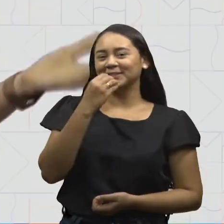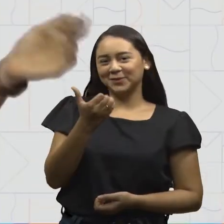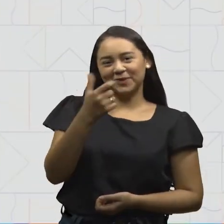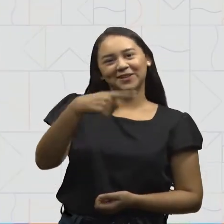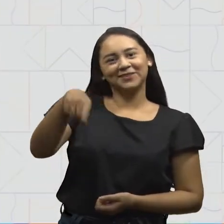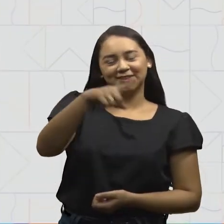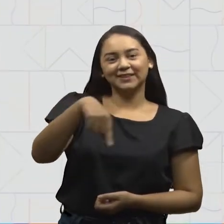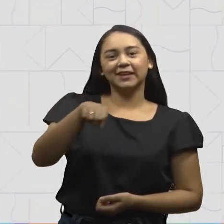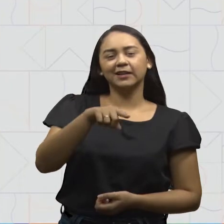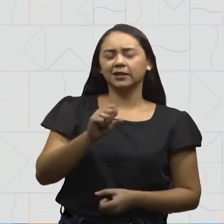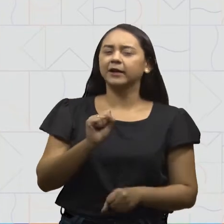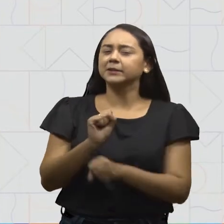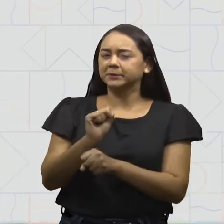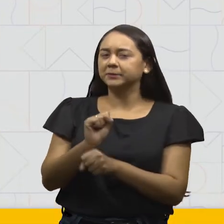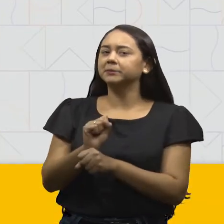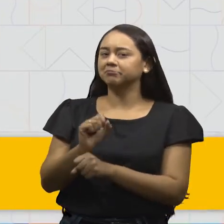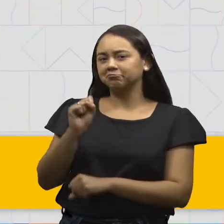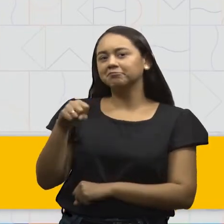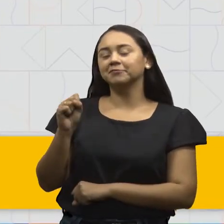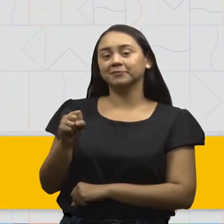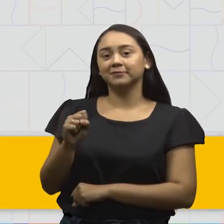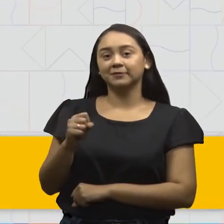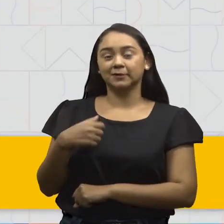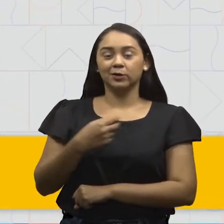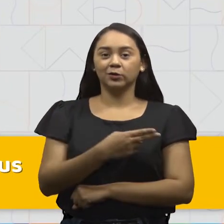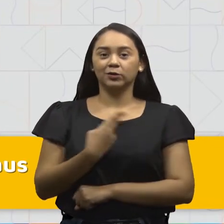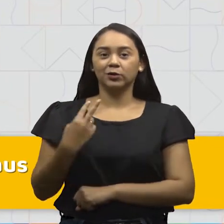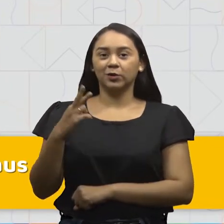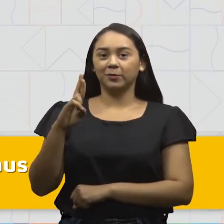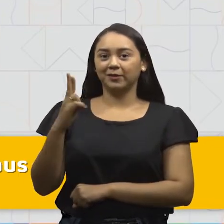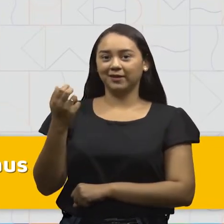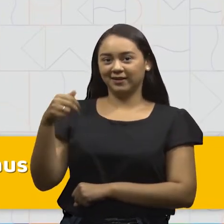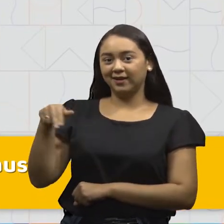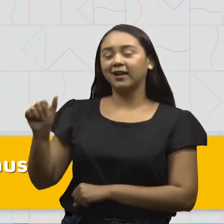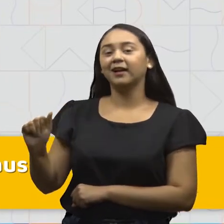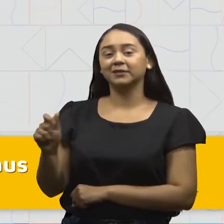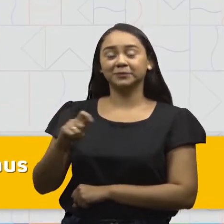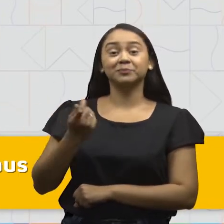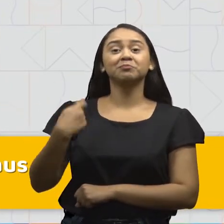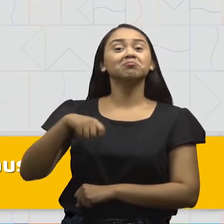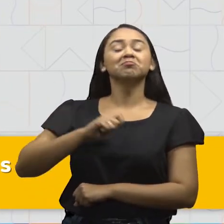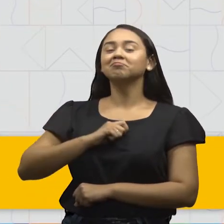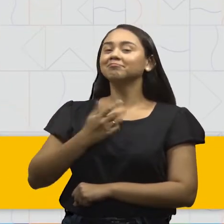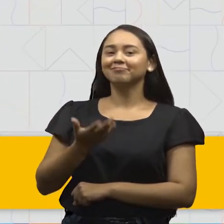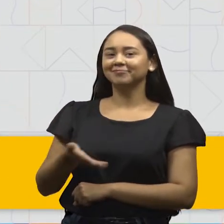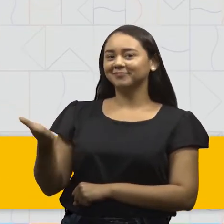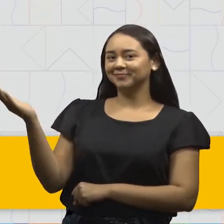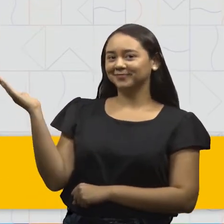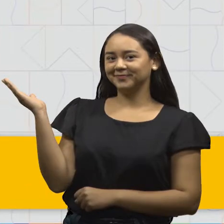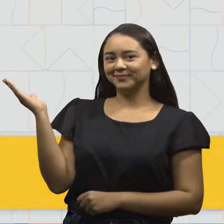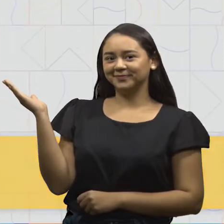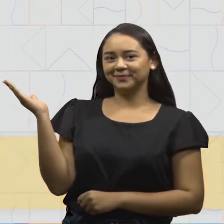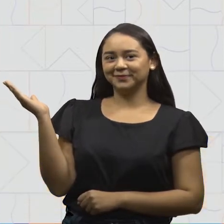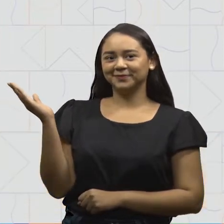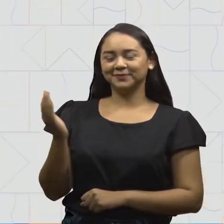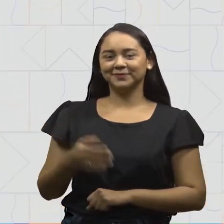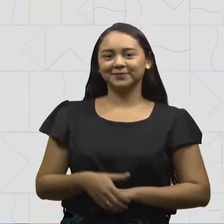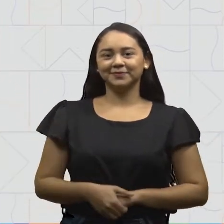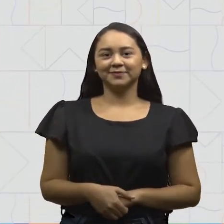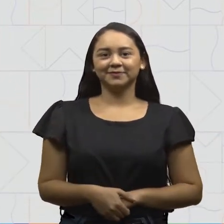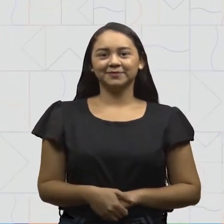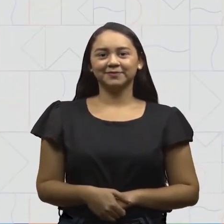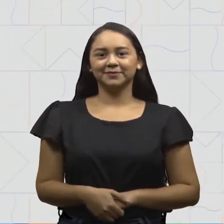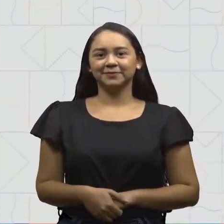Olá, tudo bem com você? Espero que sim, sou a professora Hanna Benacomaia, meu sinal na comunidade surda é.